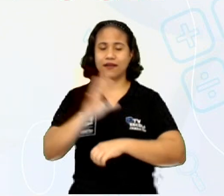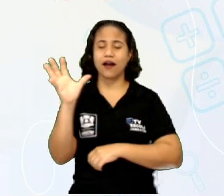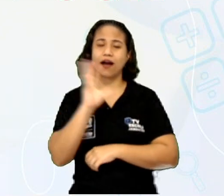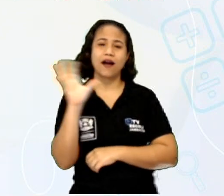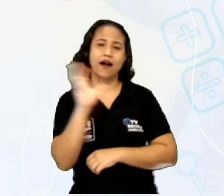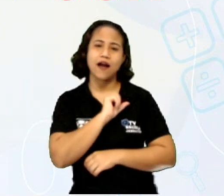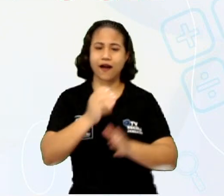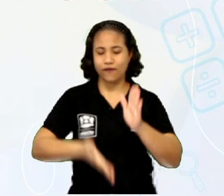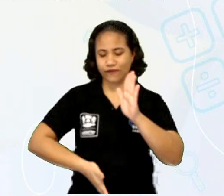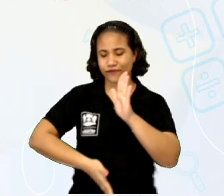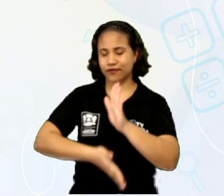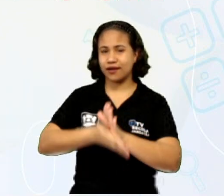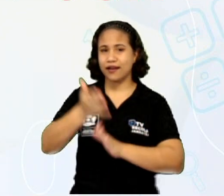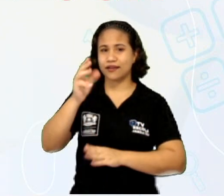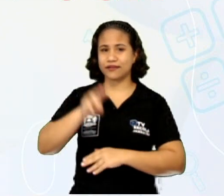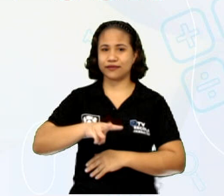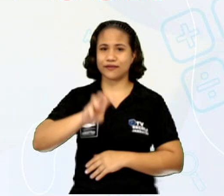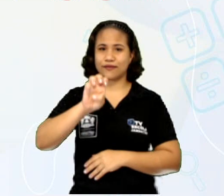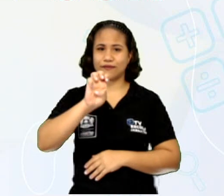viagem.